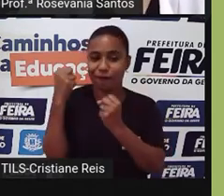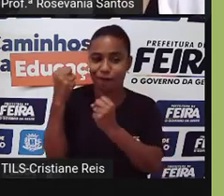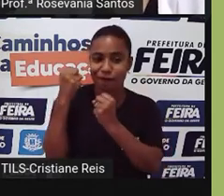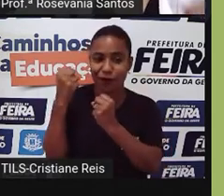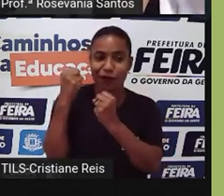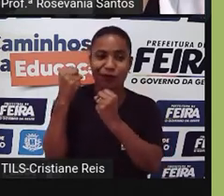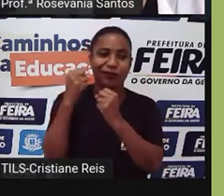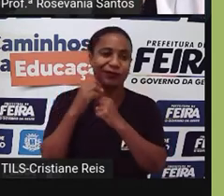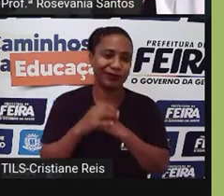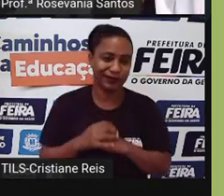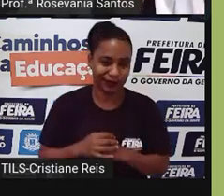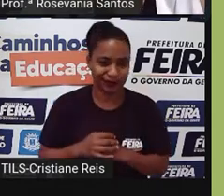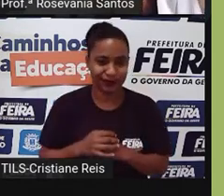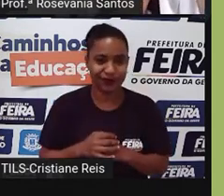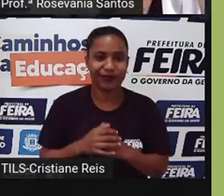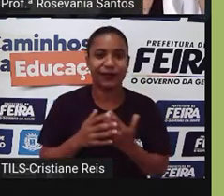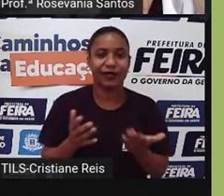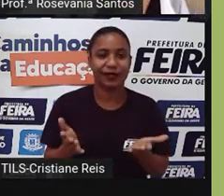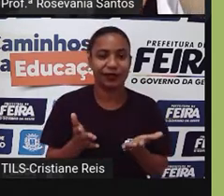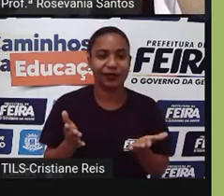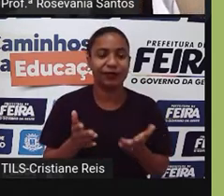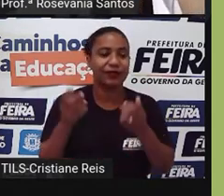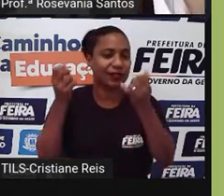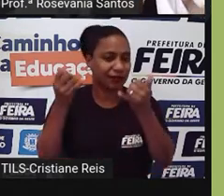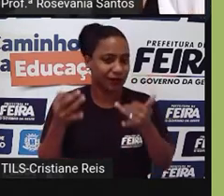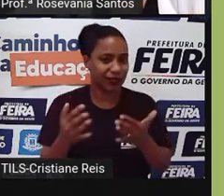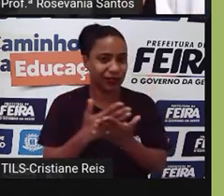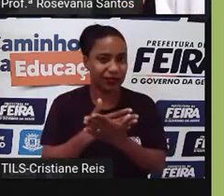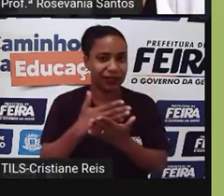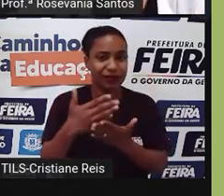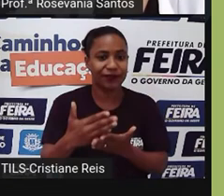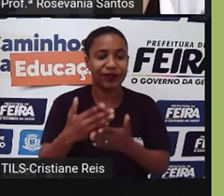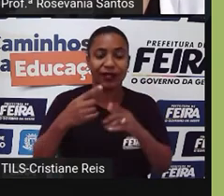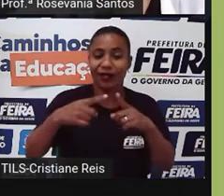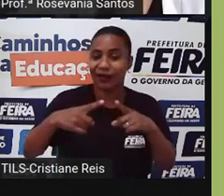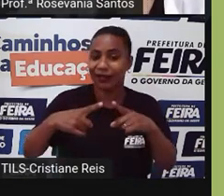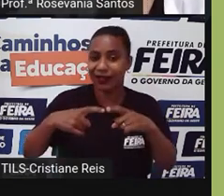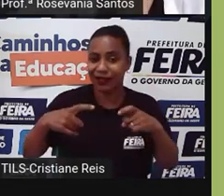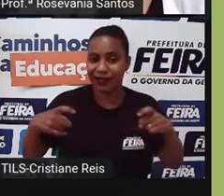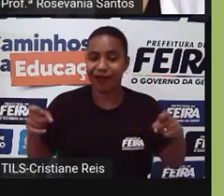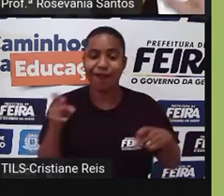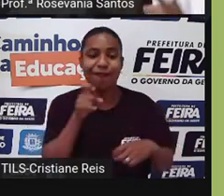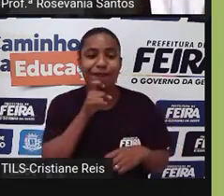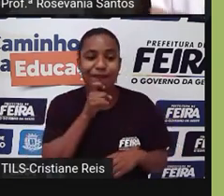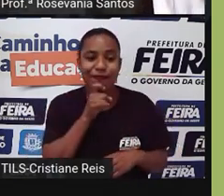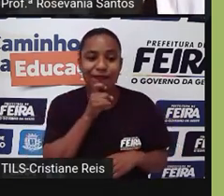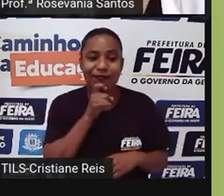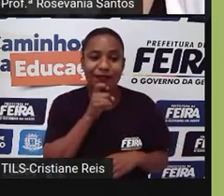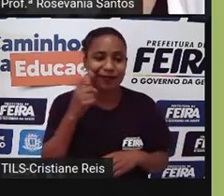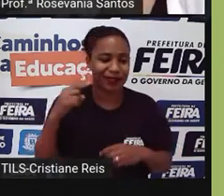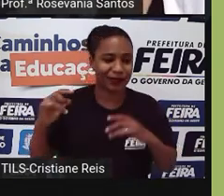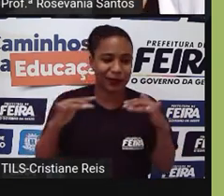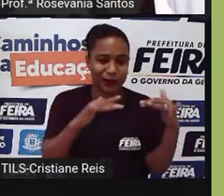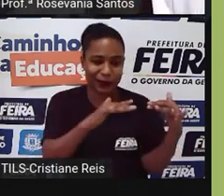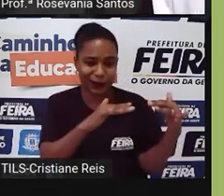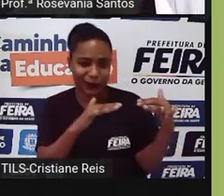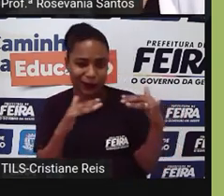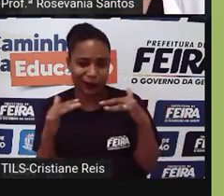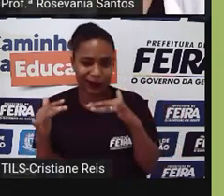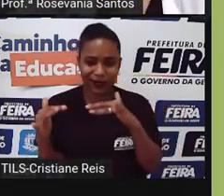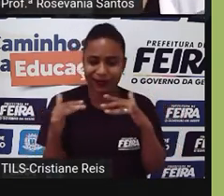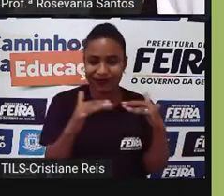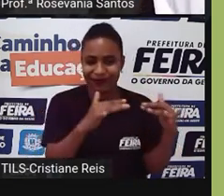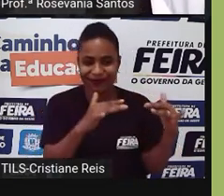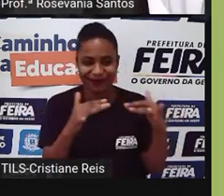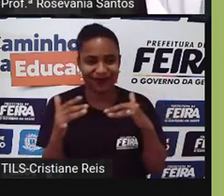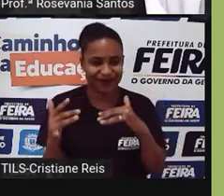sabe, né, que esse momento, eu já até citei no início, no período da Guerra Fria, foi bastante importante essa divisão que a gente tinha, né,